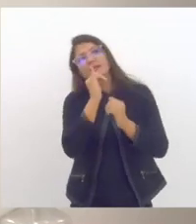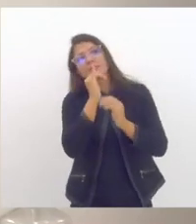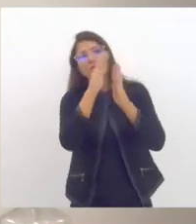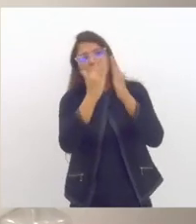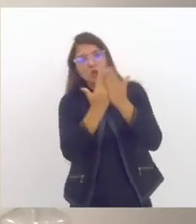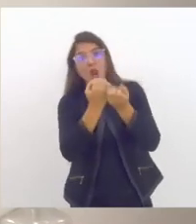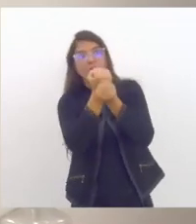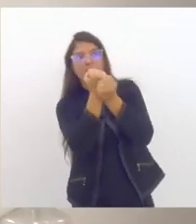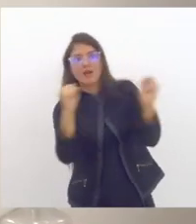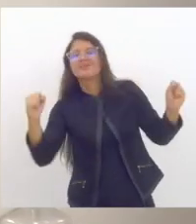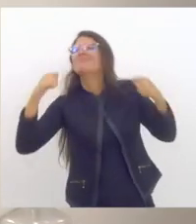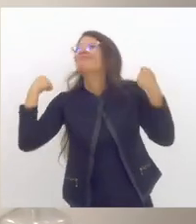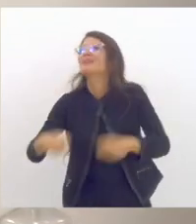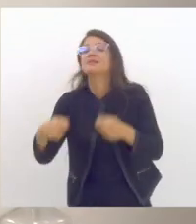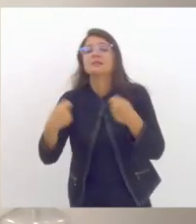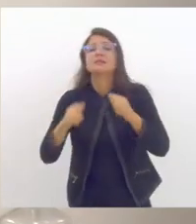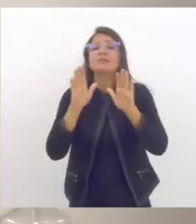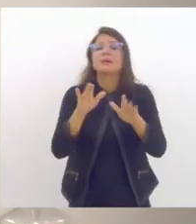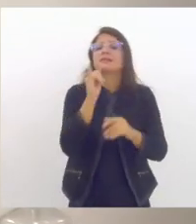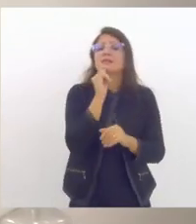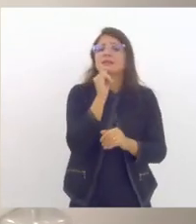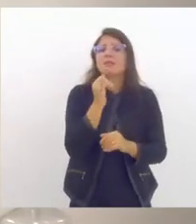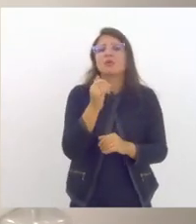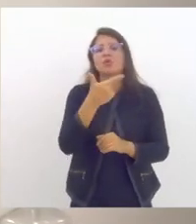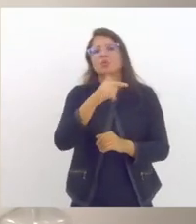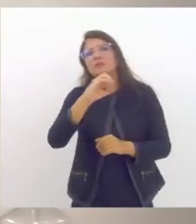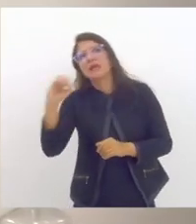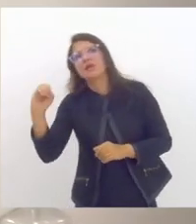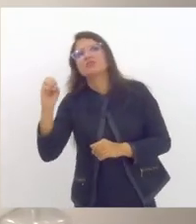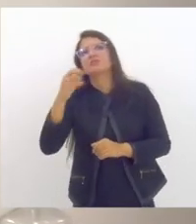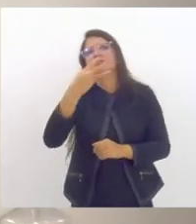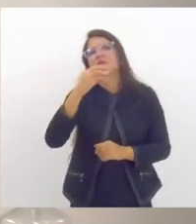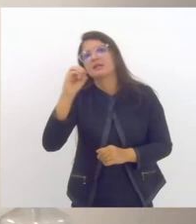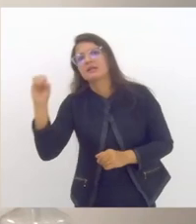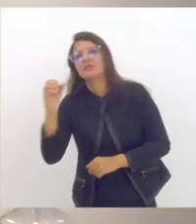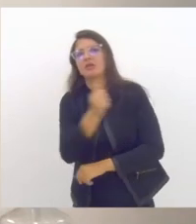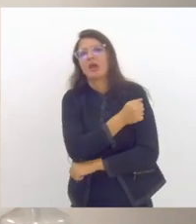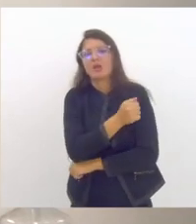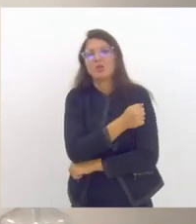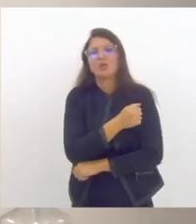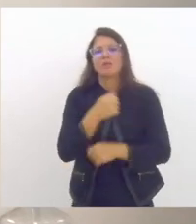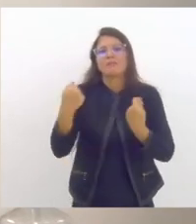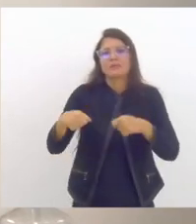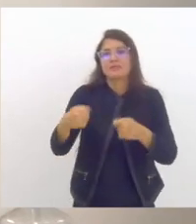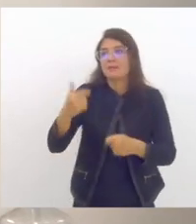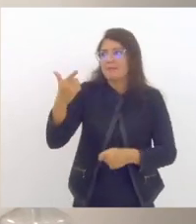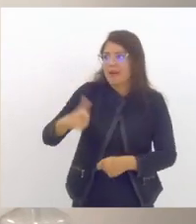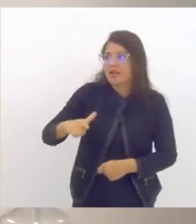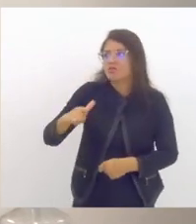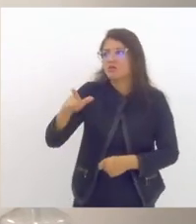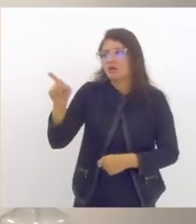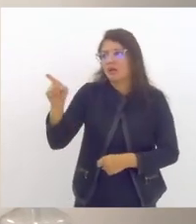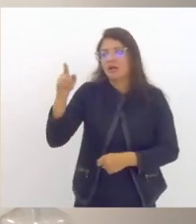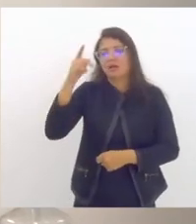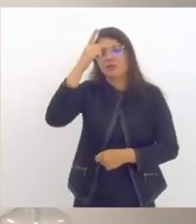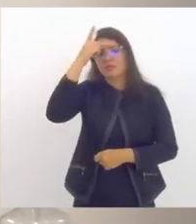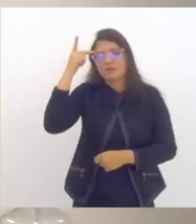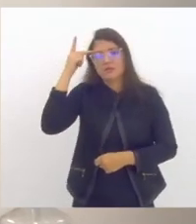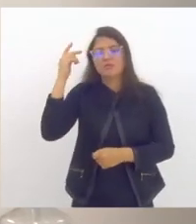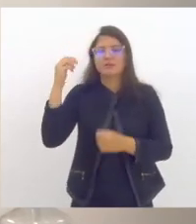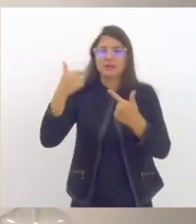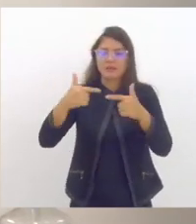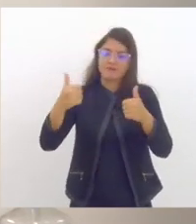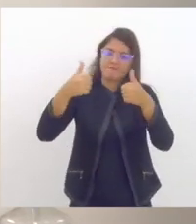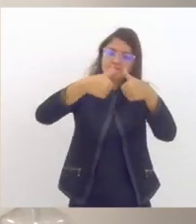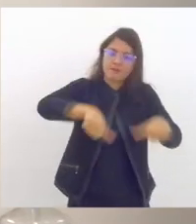200, 300 alunos se na avaliação da secretaria vai precisar ter esse profissional permanentemente e no caso